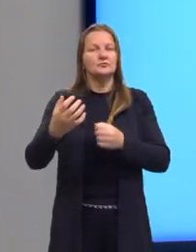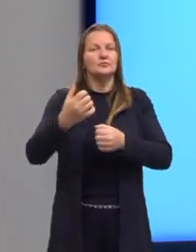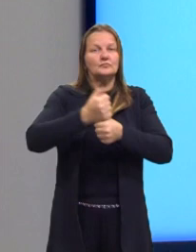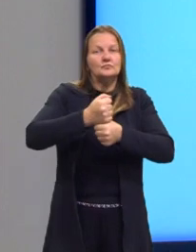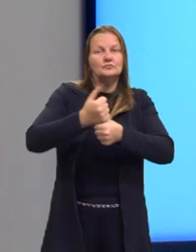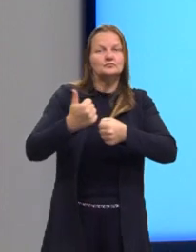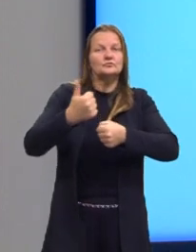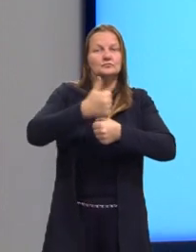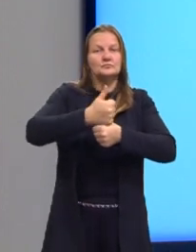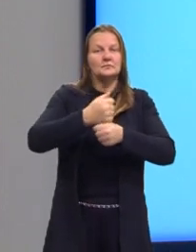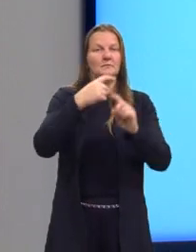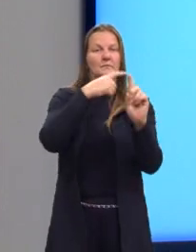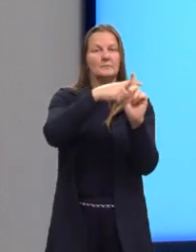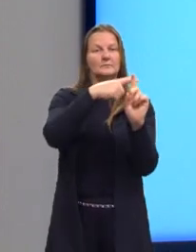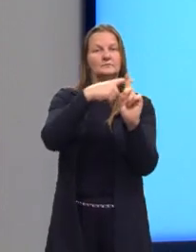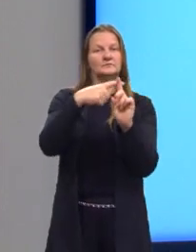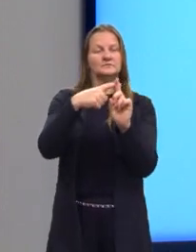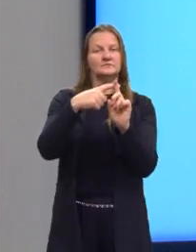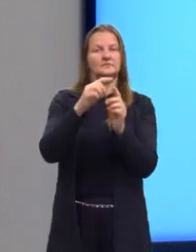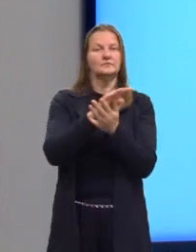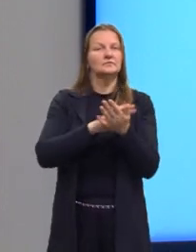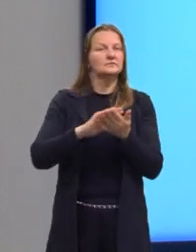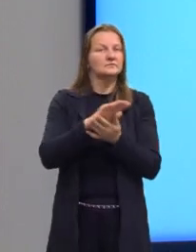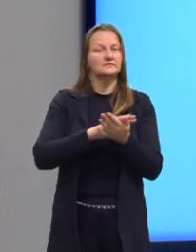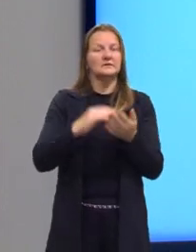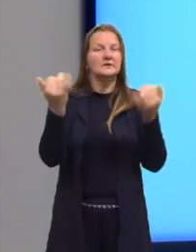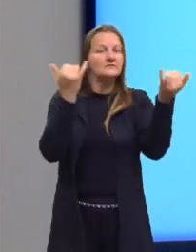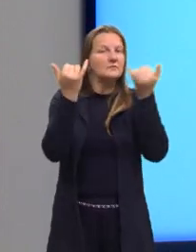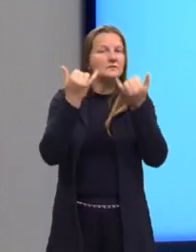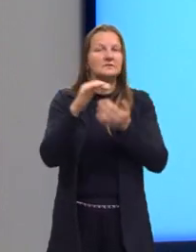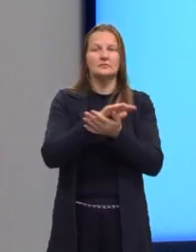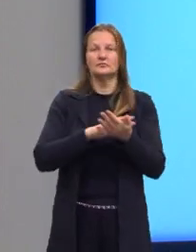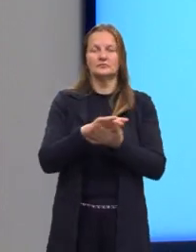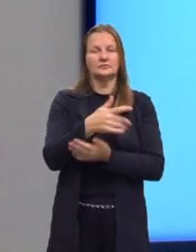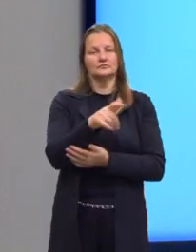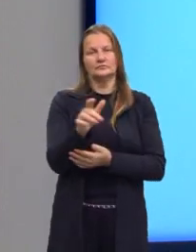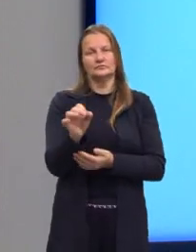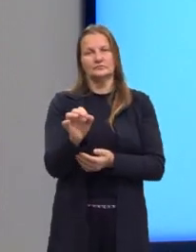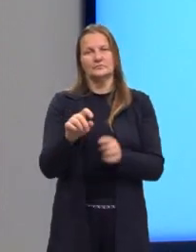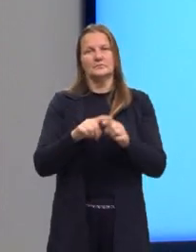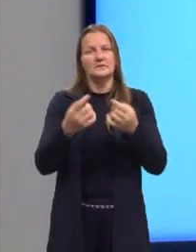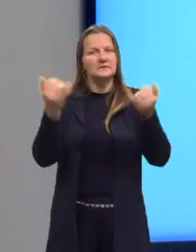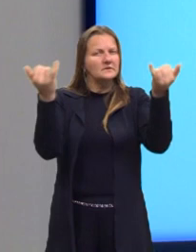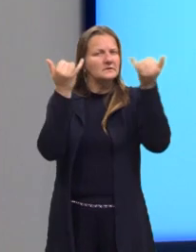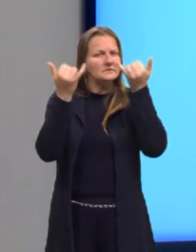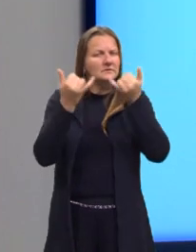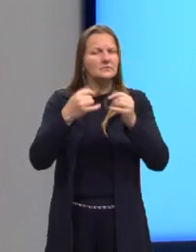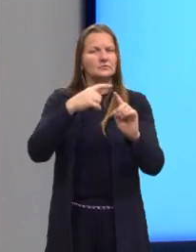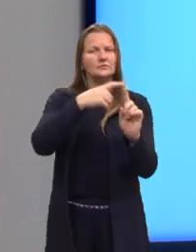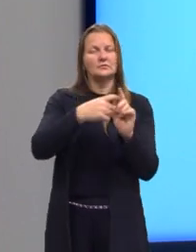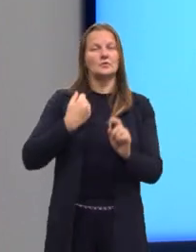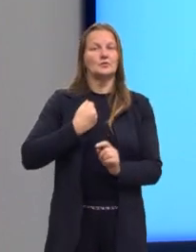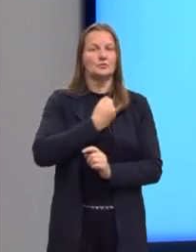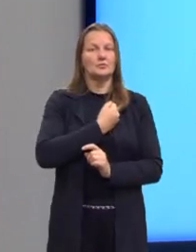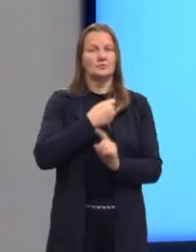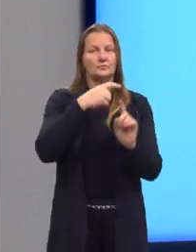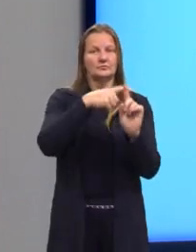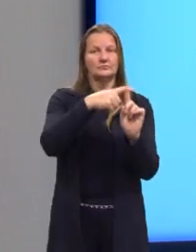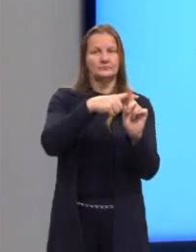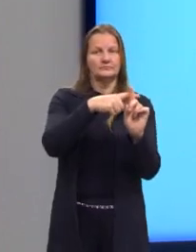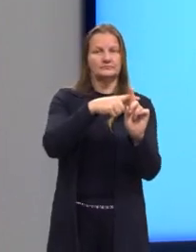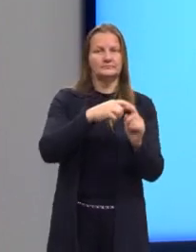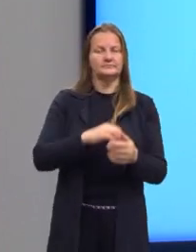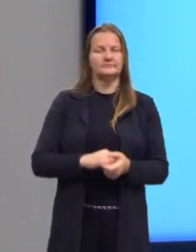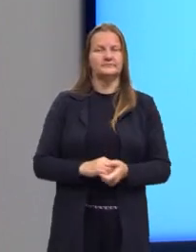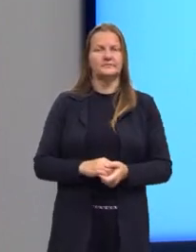valores positivos. Não foi dado na questão esse valor, mas a questão nos afirma que é um valor numérico, né? A única